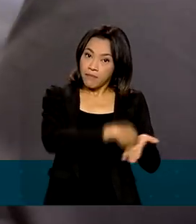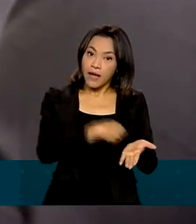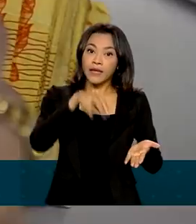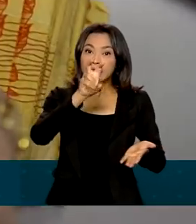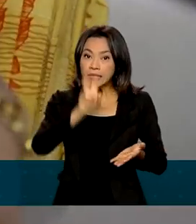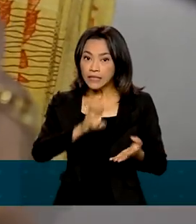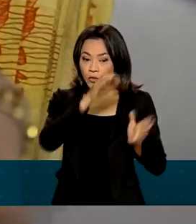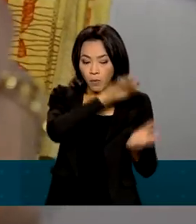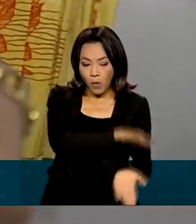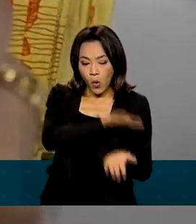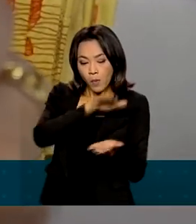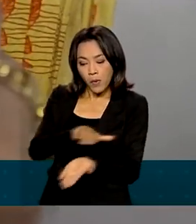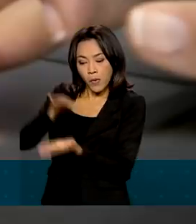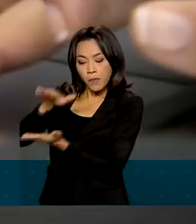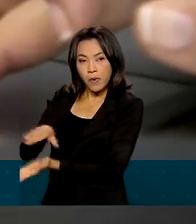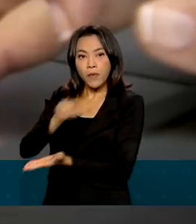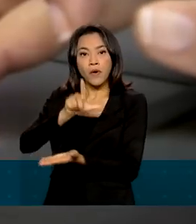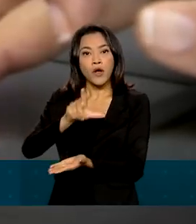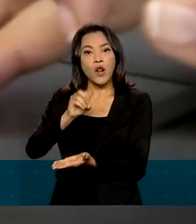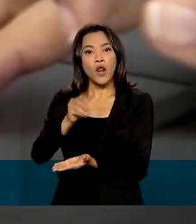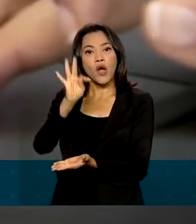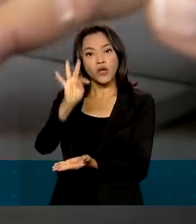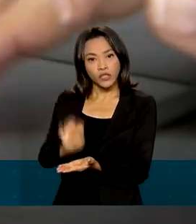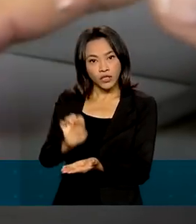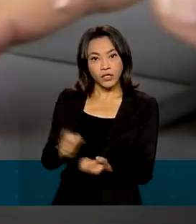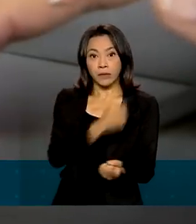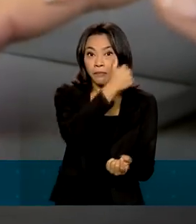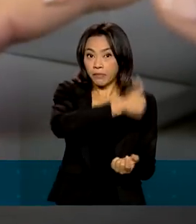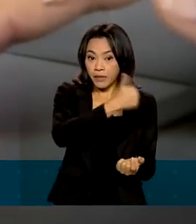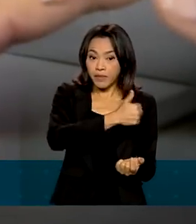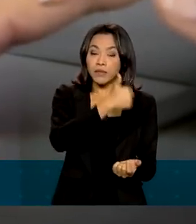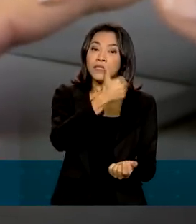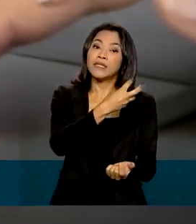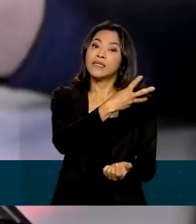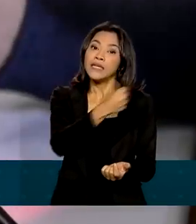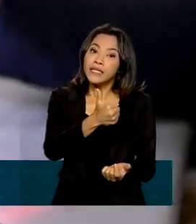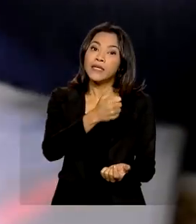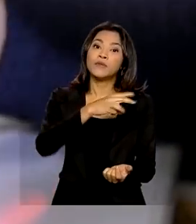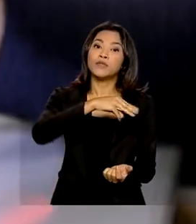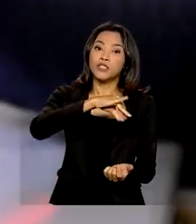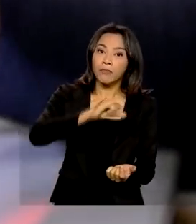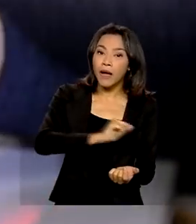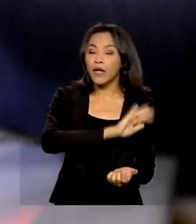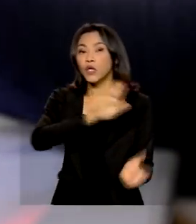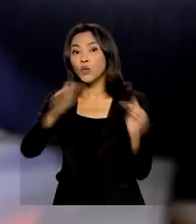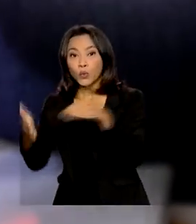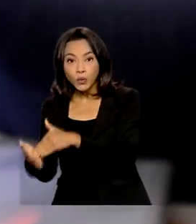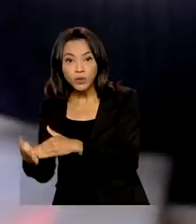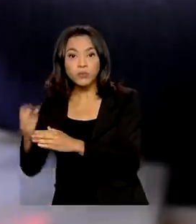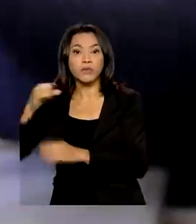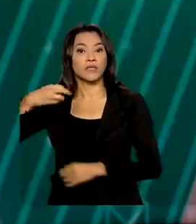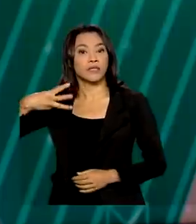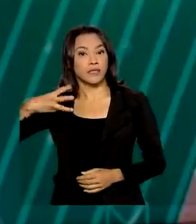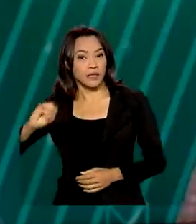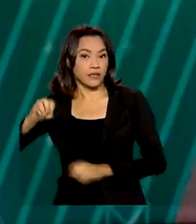lotes. O primeiro será liberado em 31 de maio e o último, 30 de setembro.